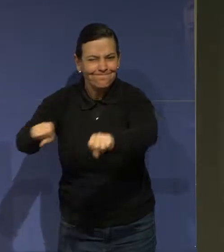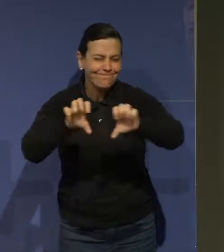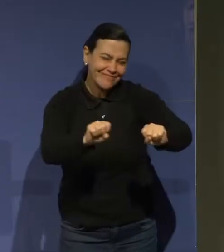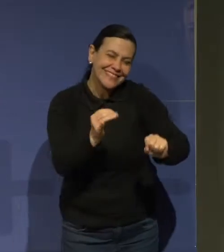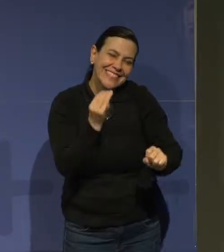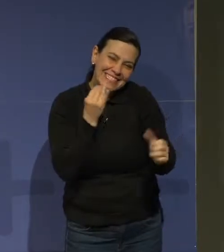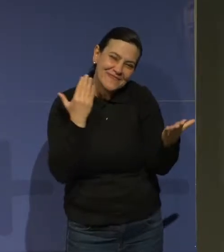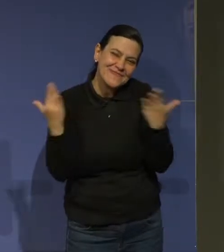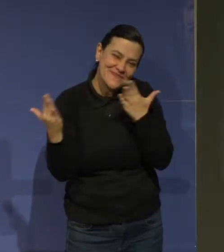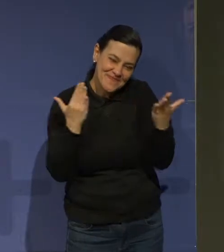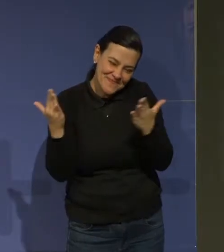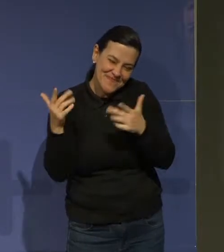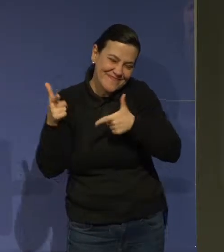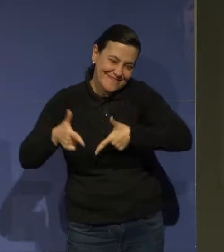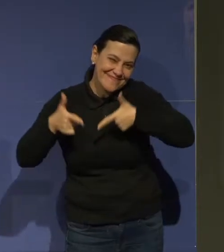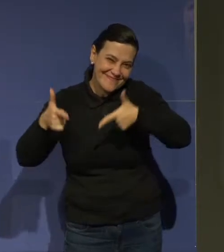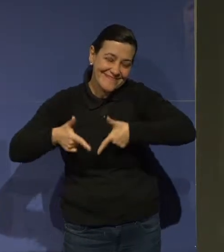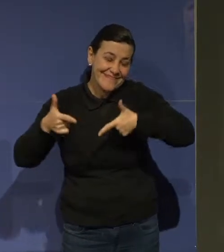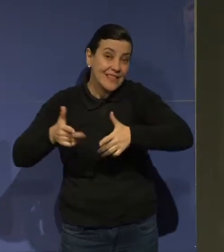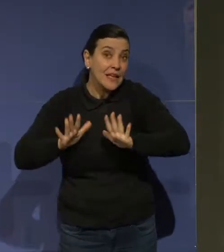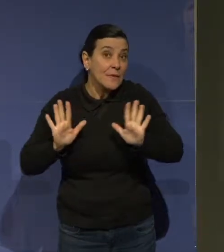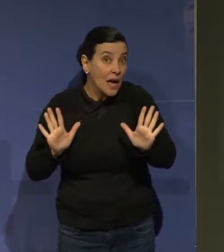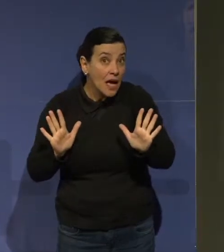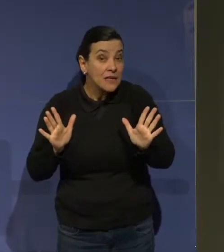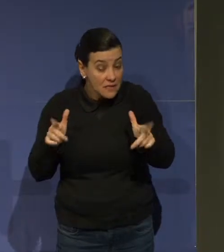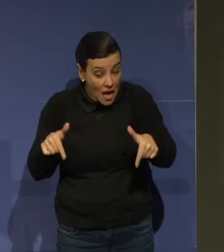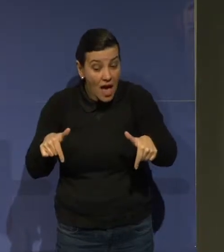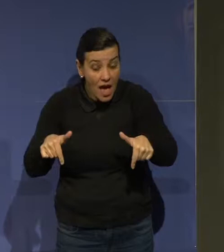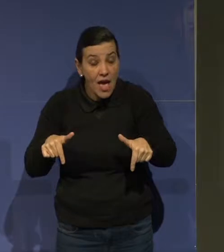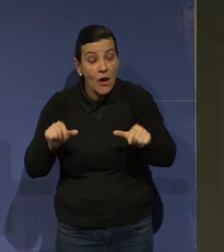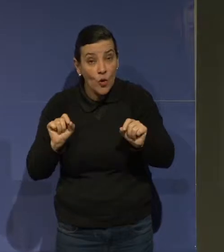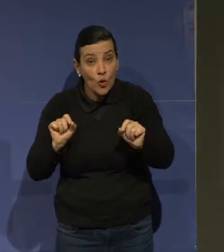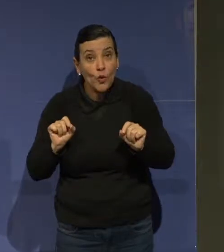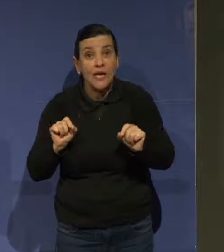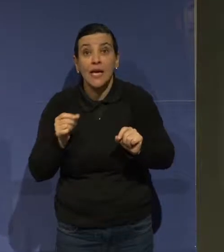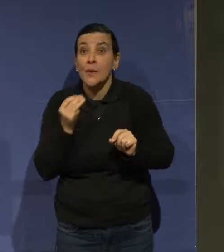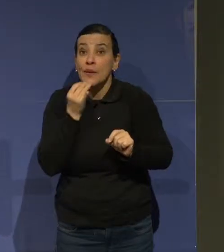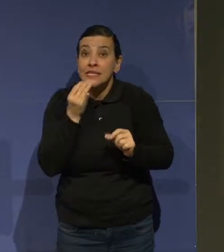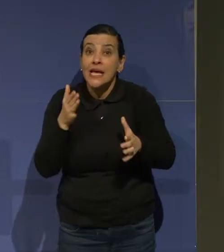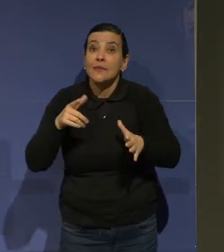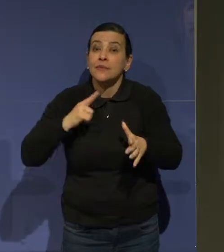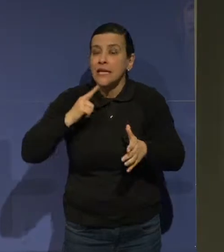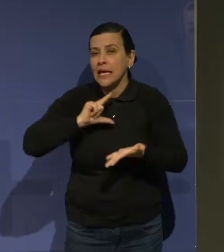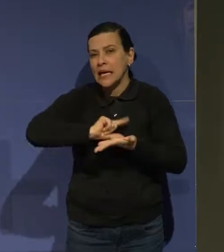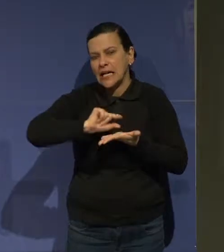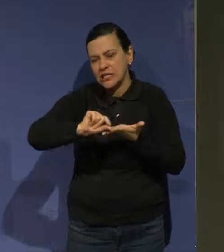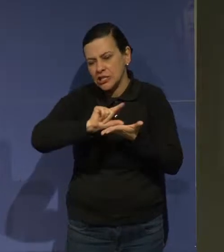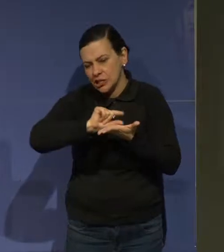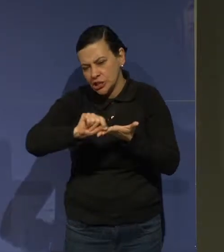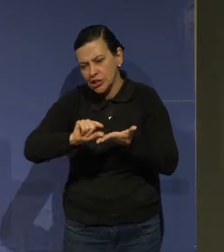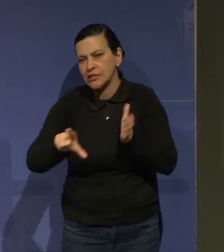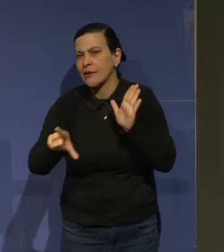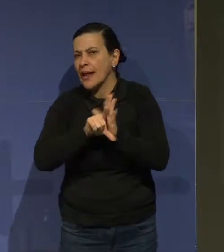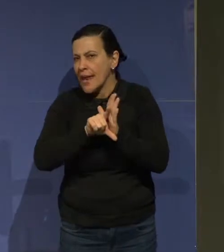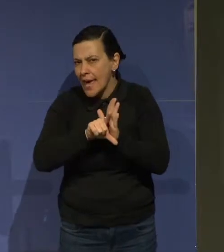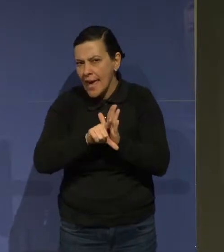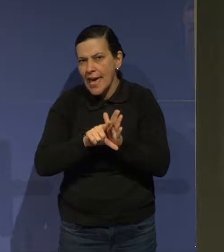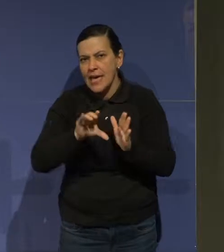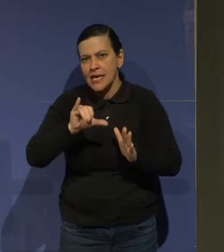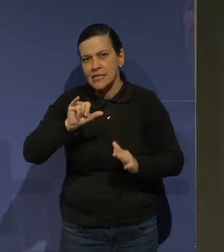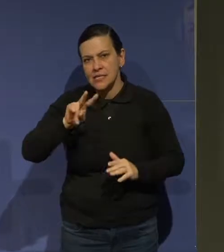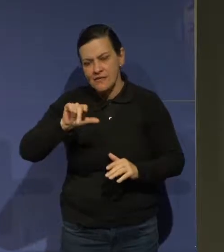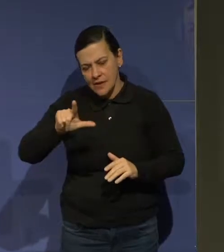começar a criminalizar, usar... A gente está usando um pouco os artigos de lei civil da